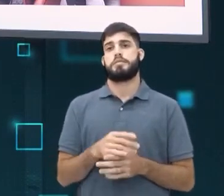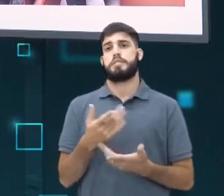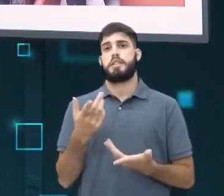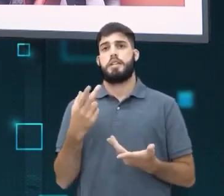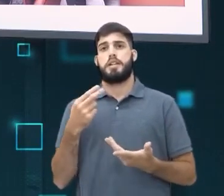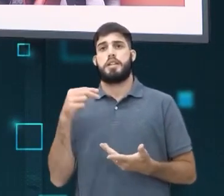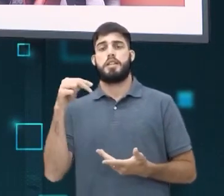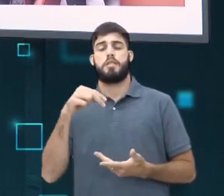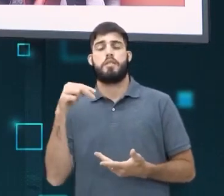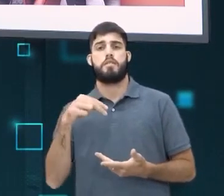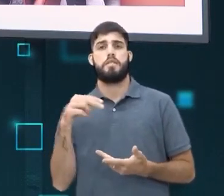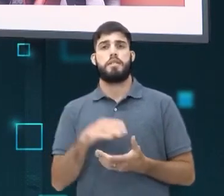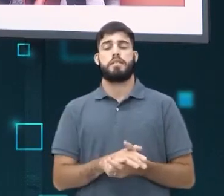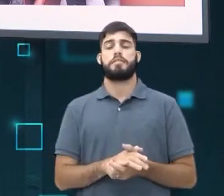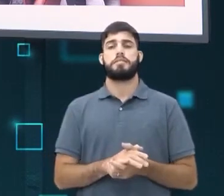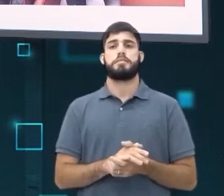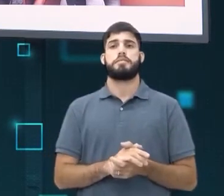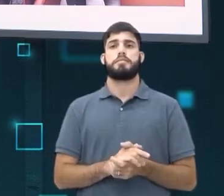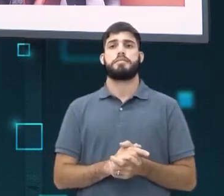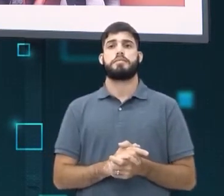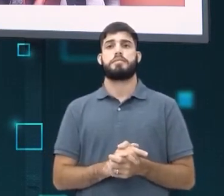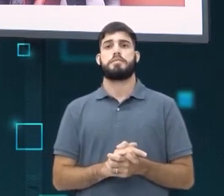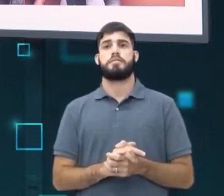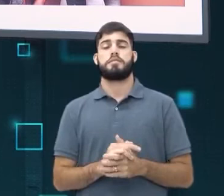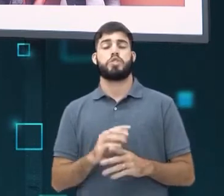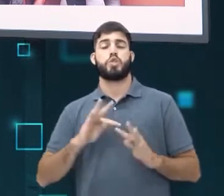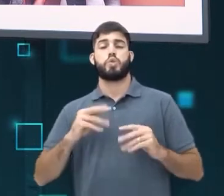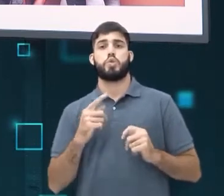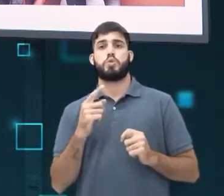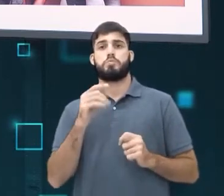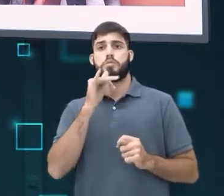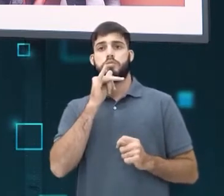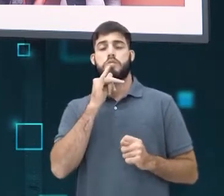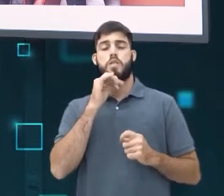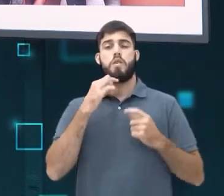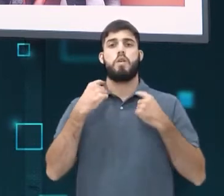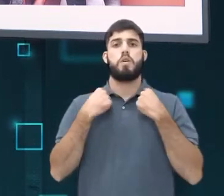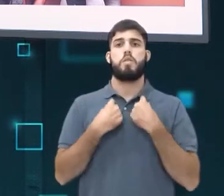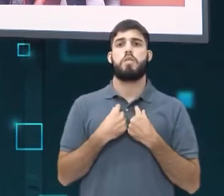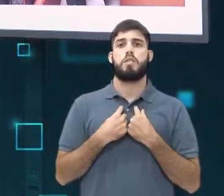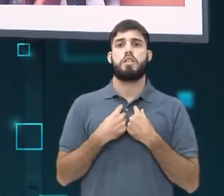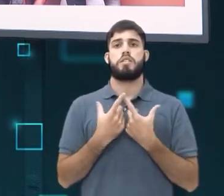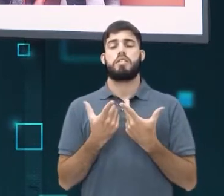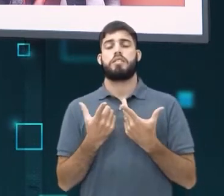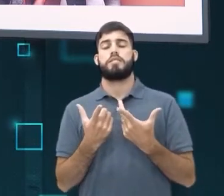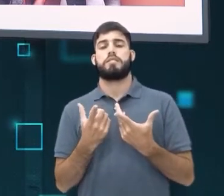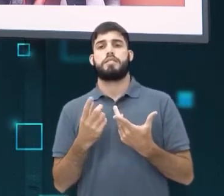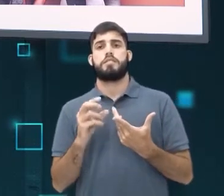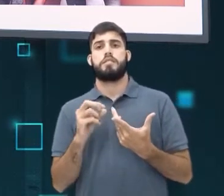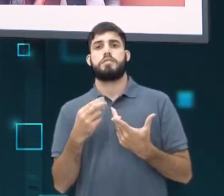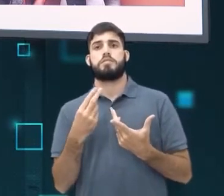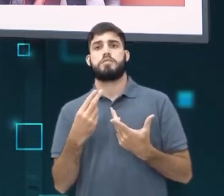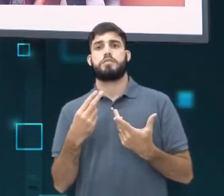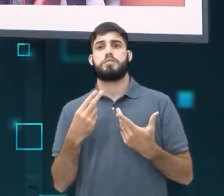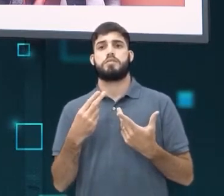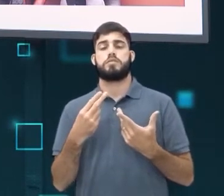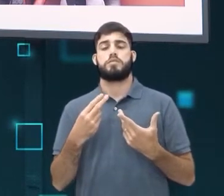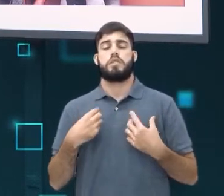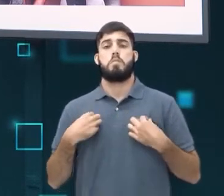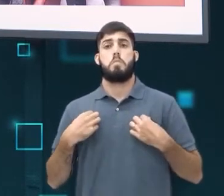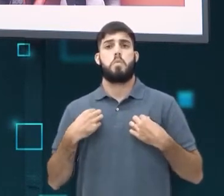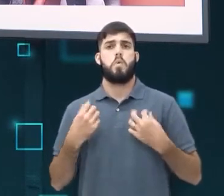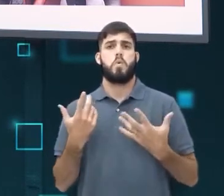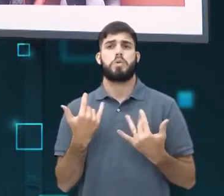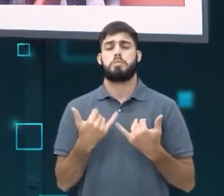das novelas, por exemplo. Nós todos queríamos usar aquele colar que a protagonista está usando, aquele estilo de